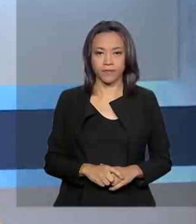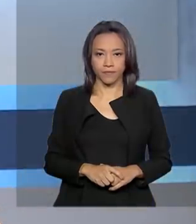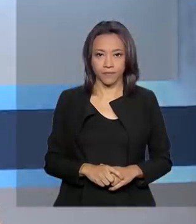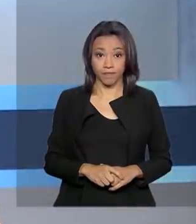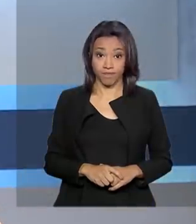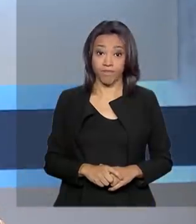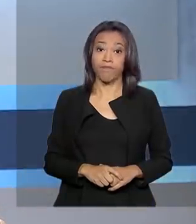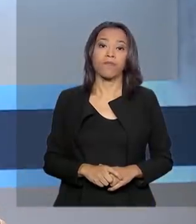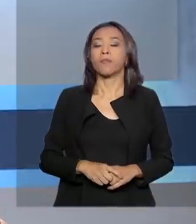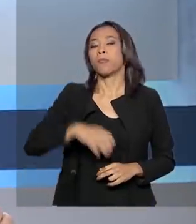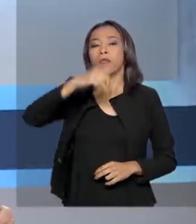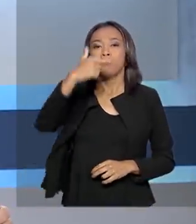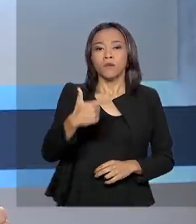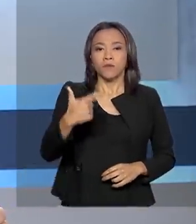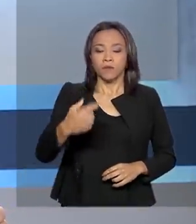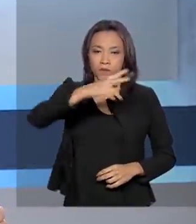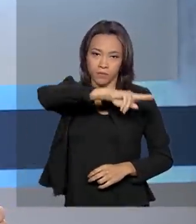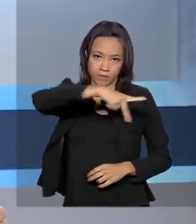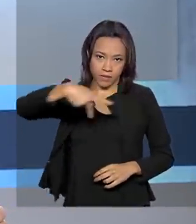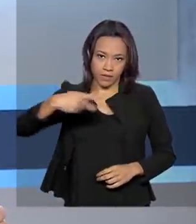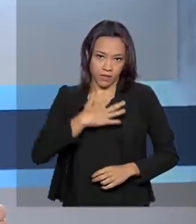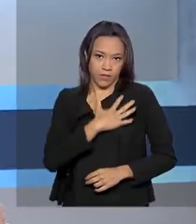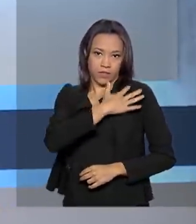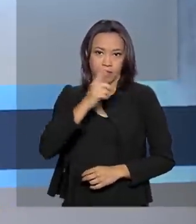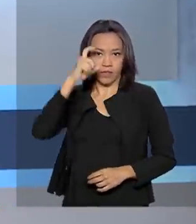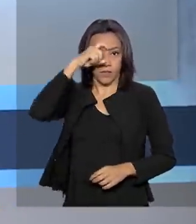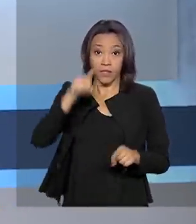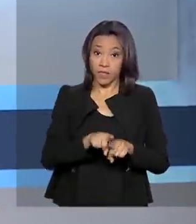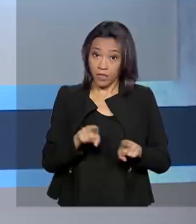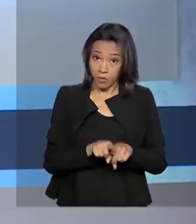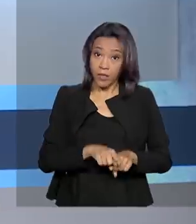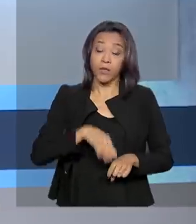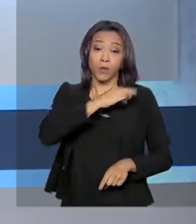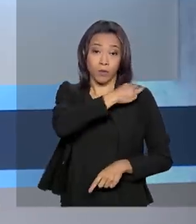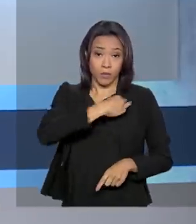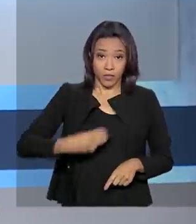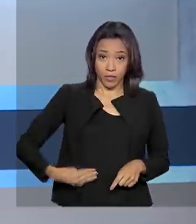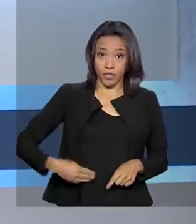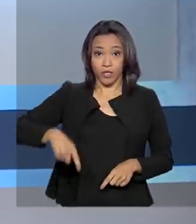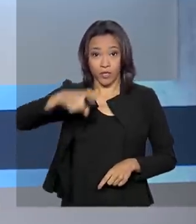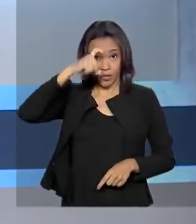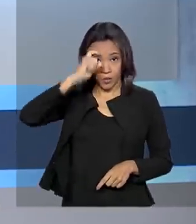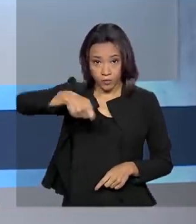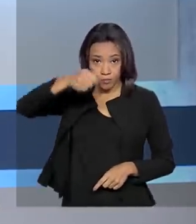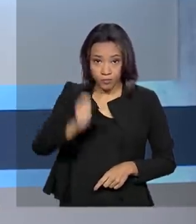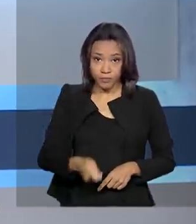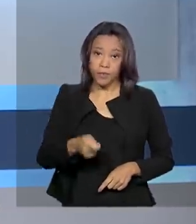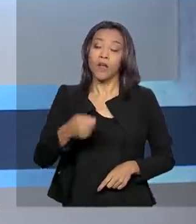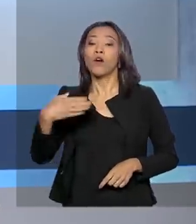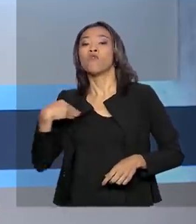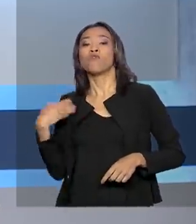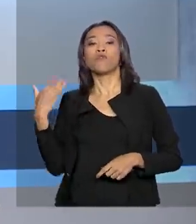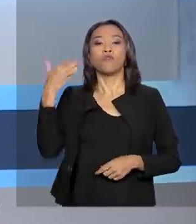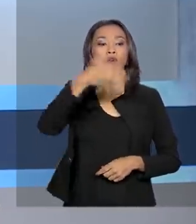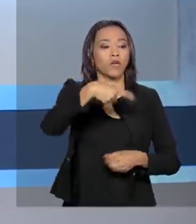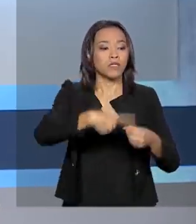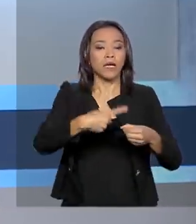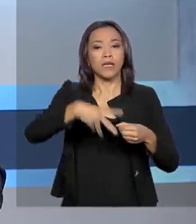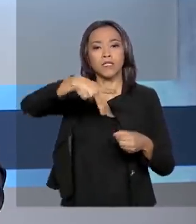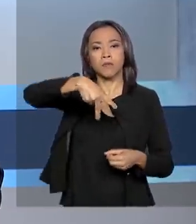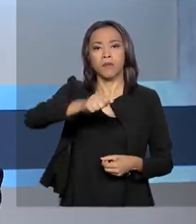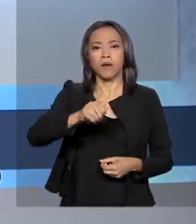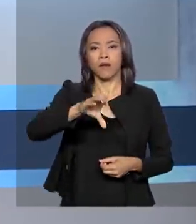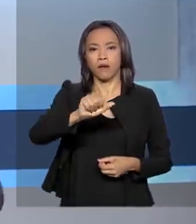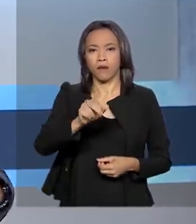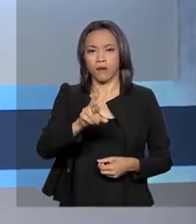O vice-presidente Hamilton Mourão e o ministro Sérgio Moro estiveram em Pacaraima nesta quinta-feira para visitar as instalações da